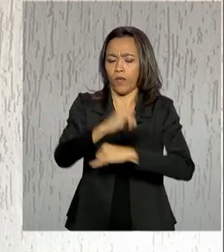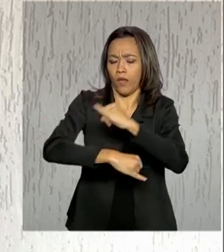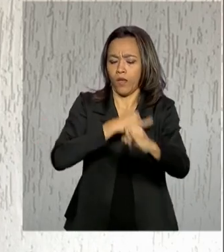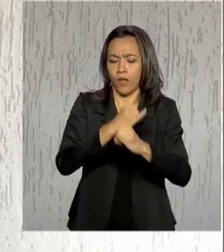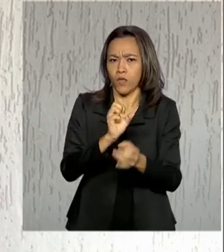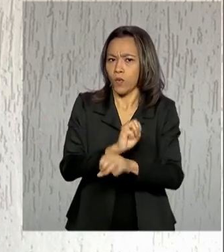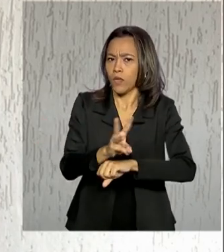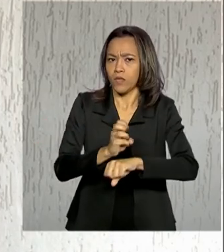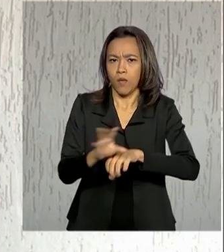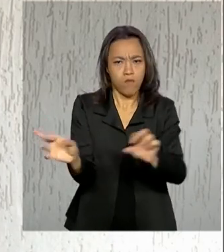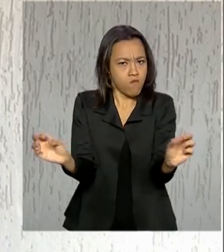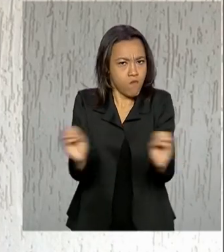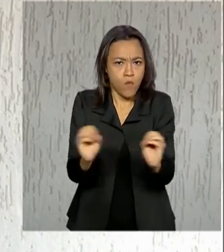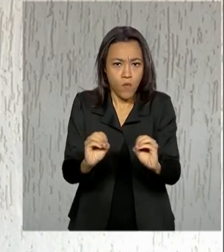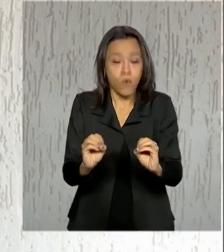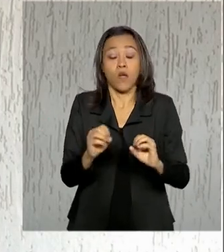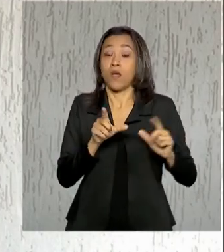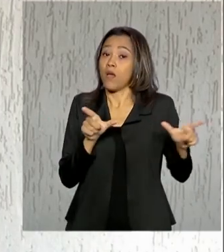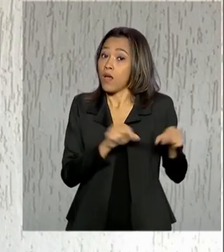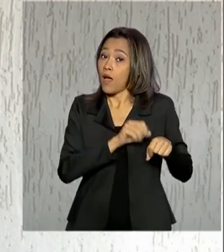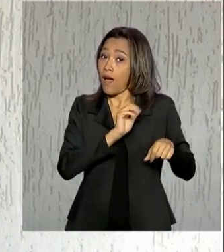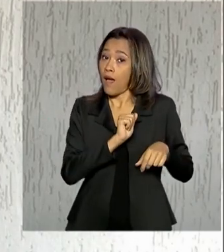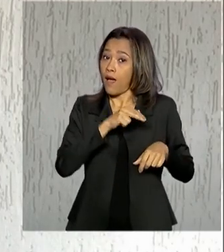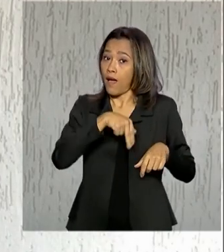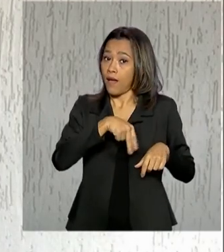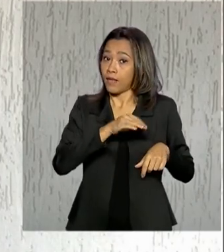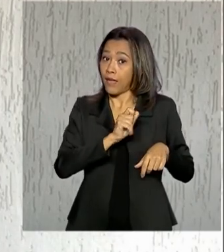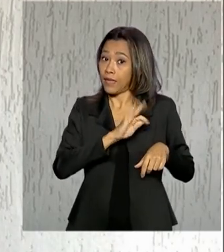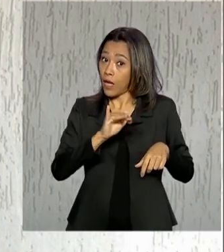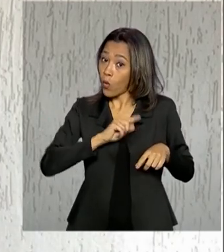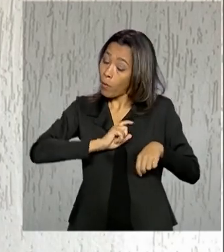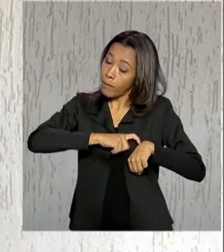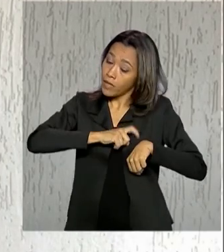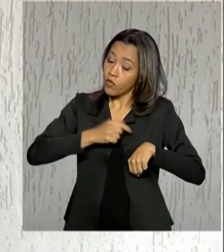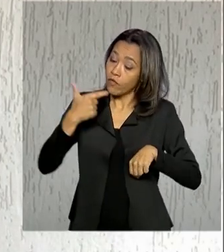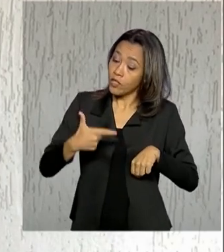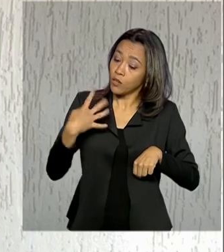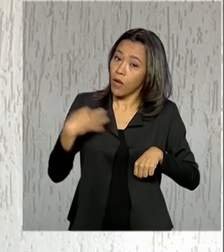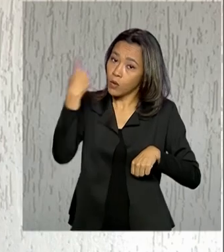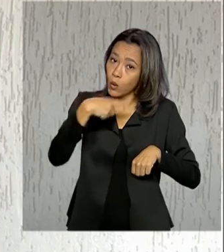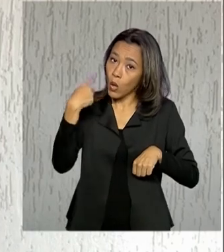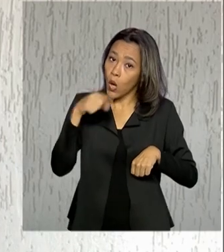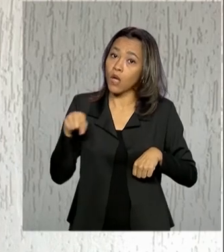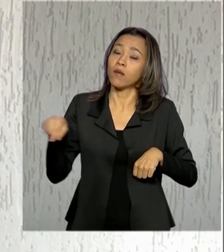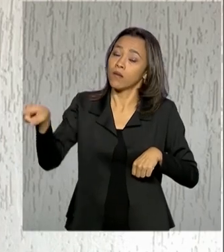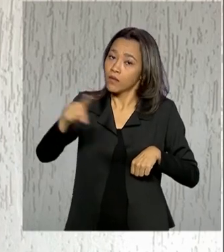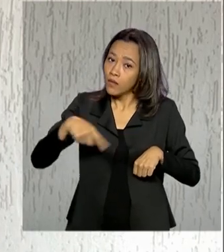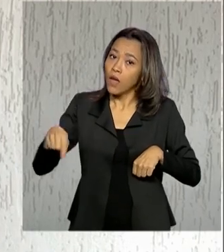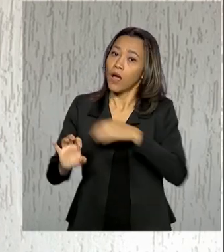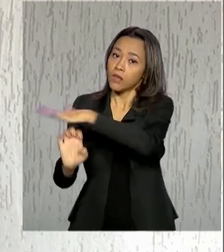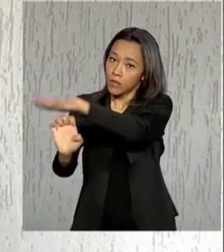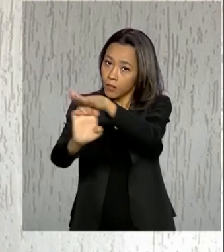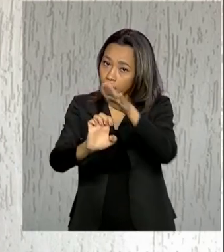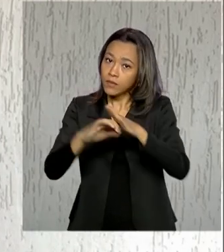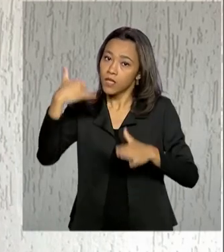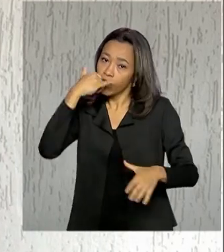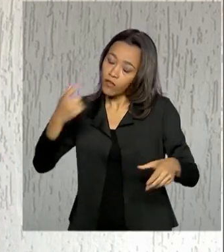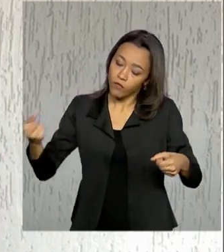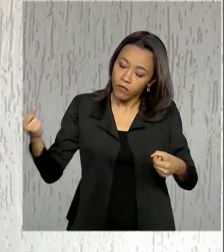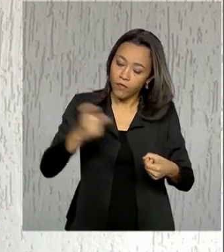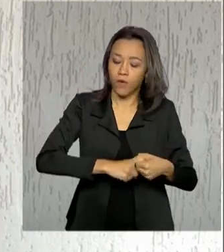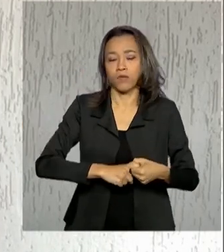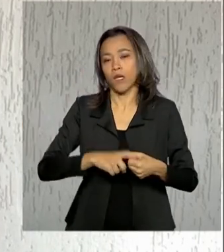E a Anatel deu um prazo de até 24 horas para as operadoras reestabelecer os serviços já